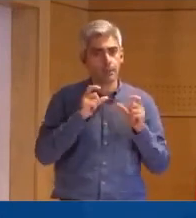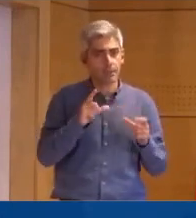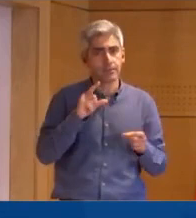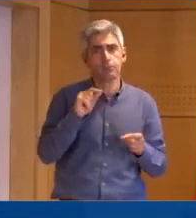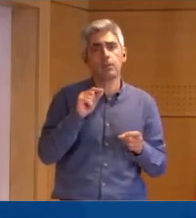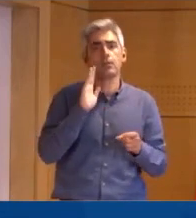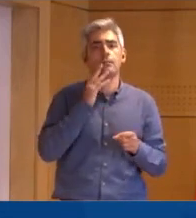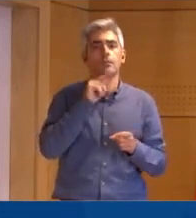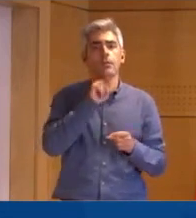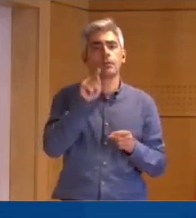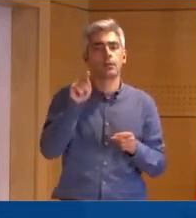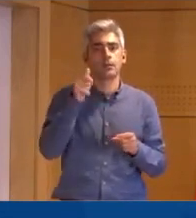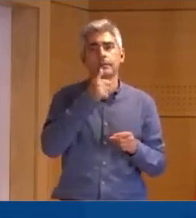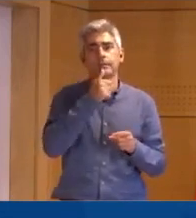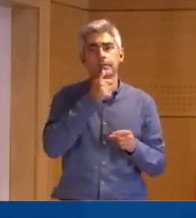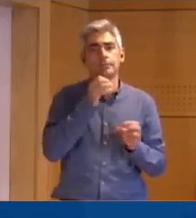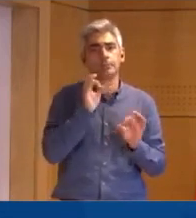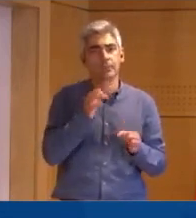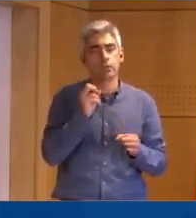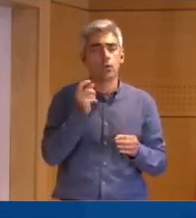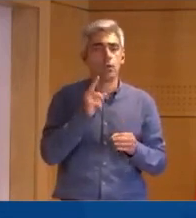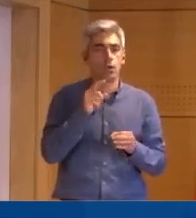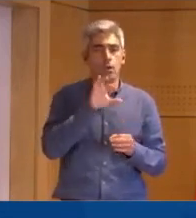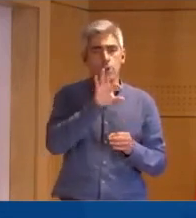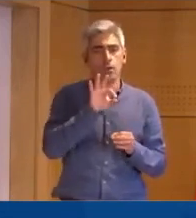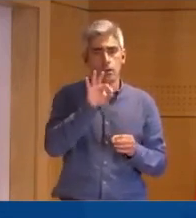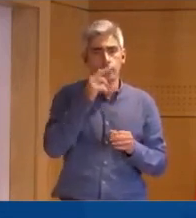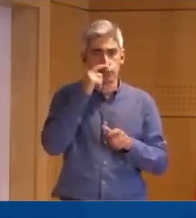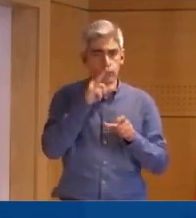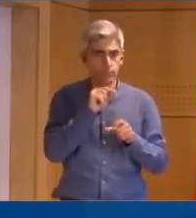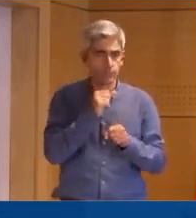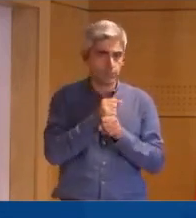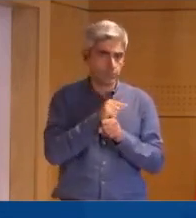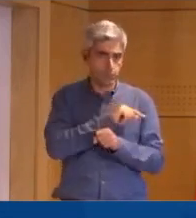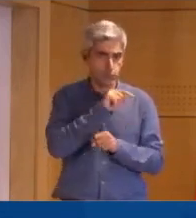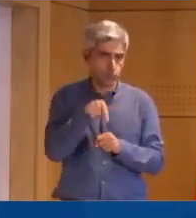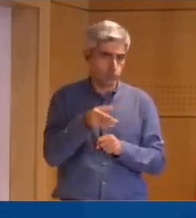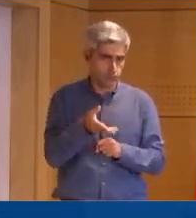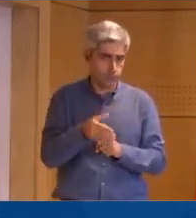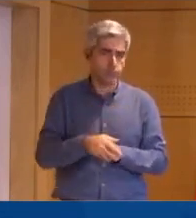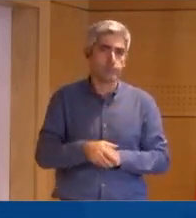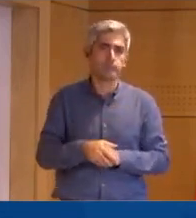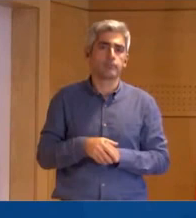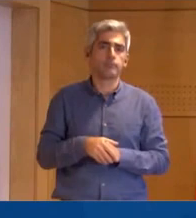por quem entender que precisa destas pessoas também, que aqui chegam.